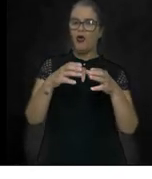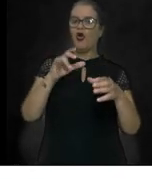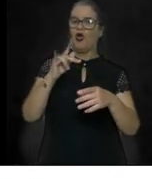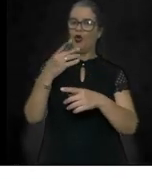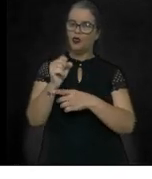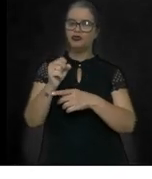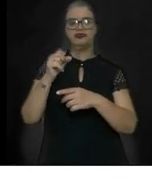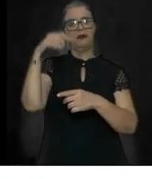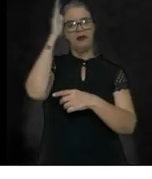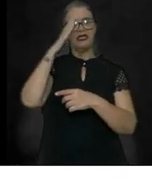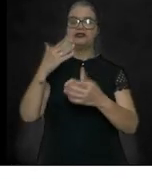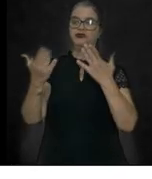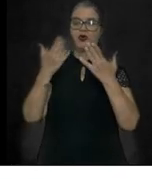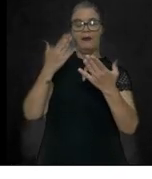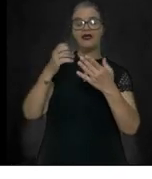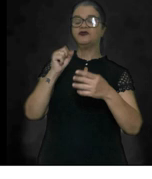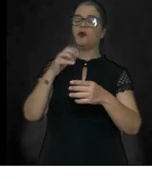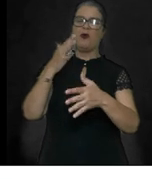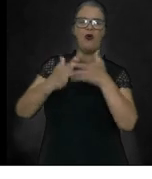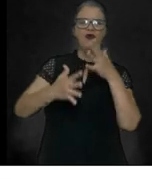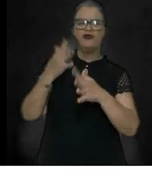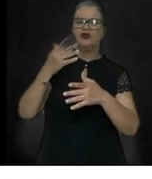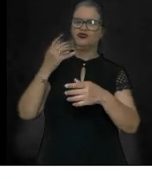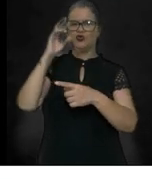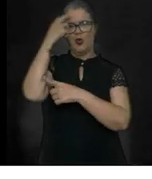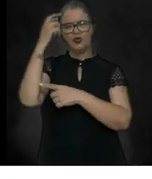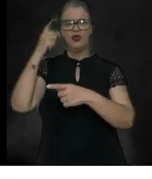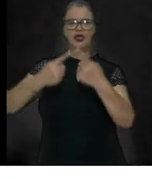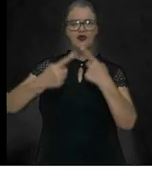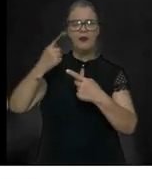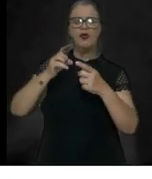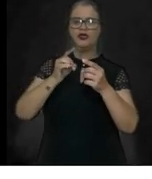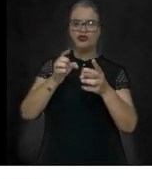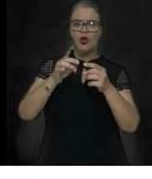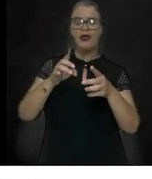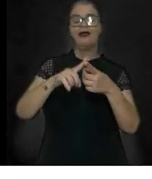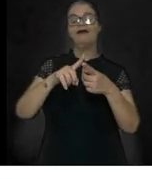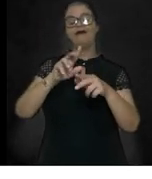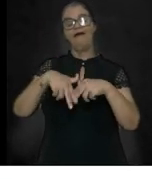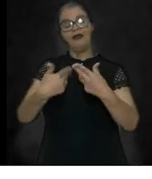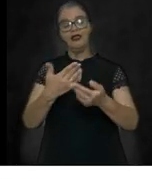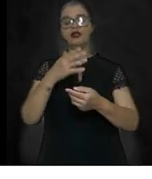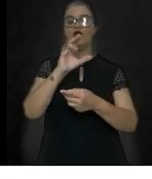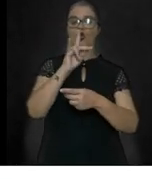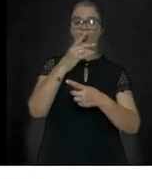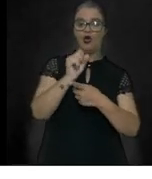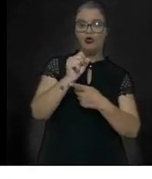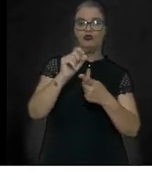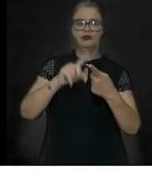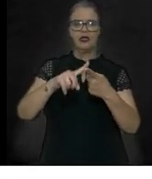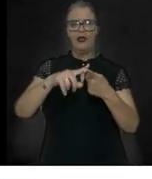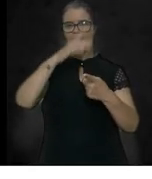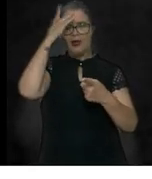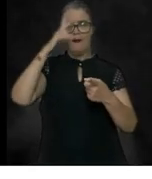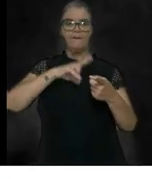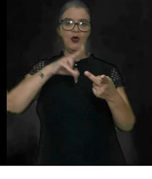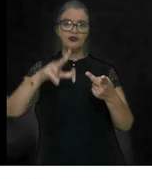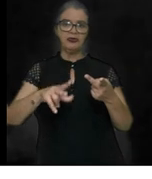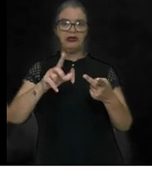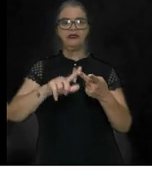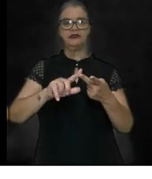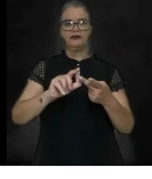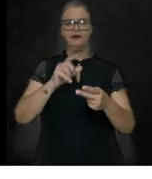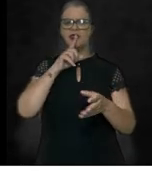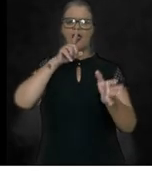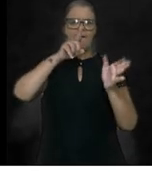Conflitos culturais, políticos e comerciais entre colônias e portugueses. Altos impostos